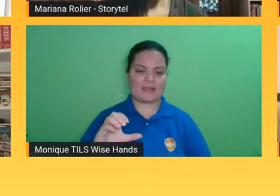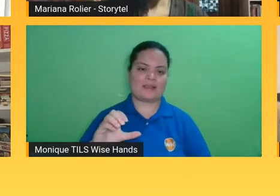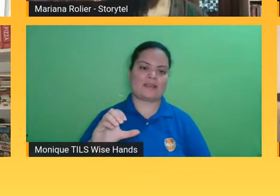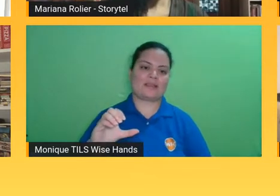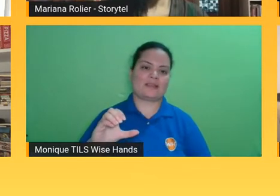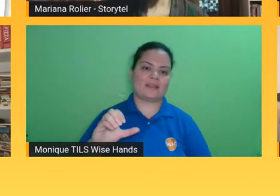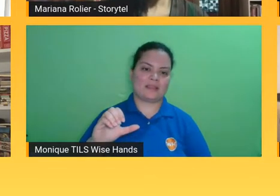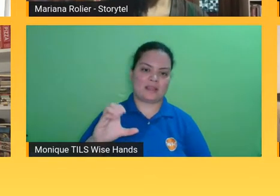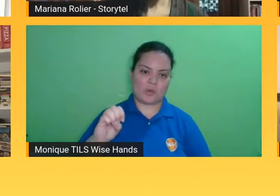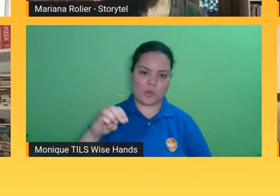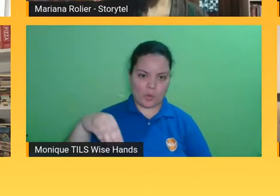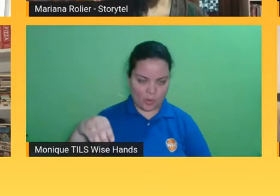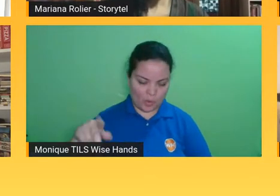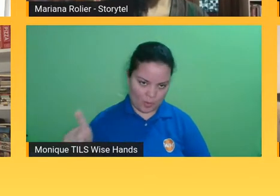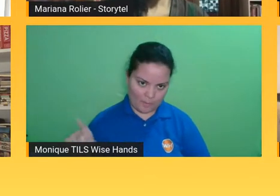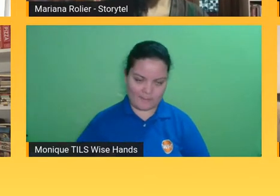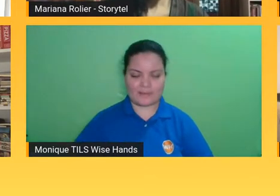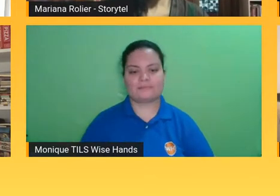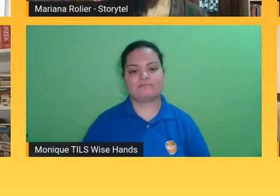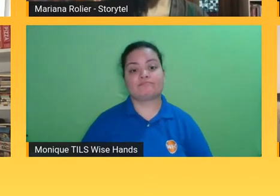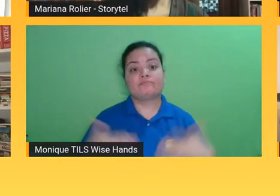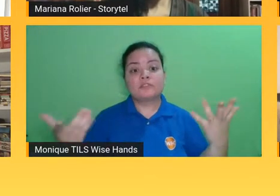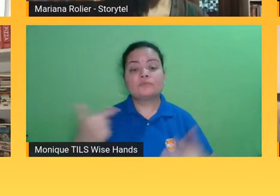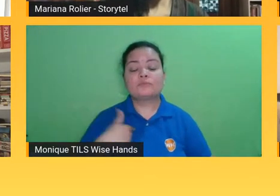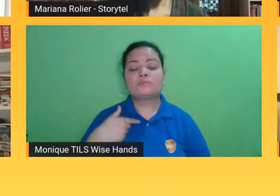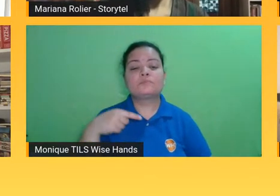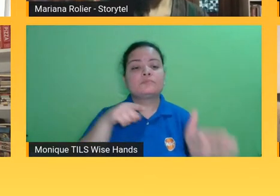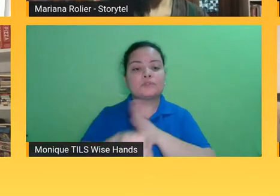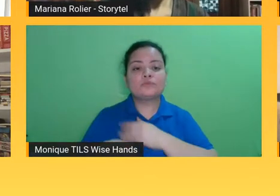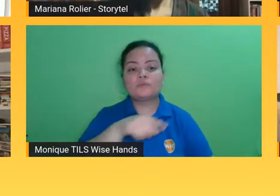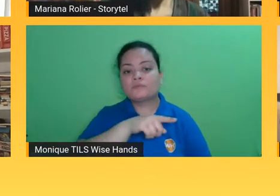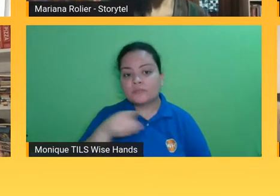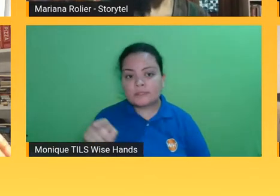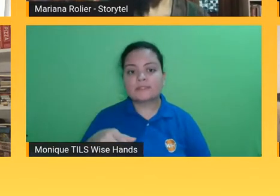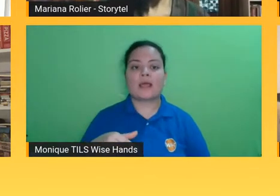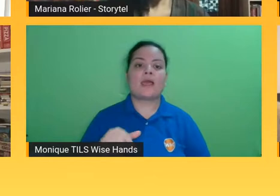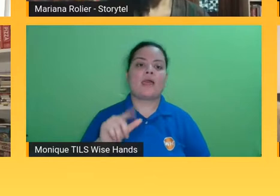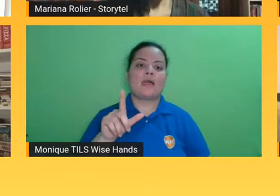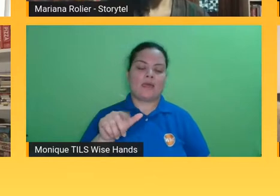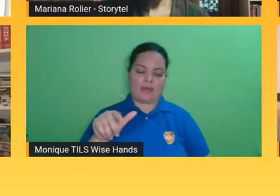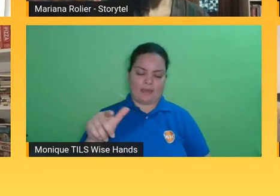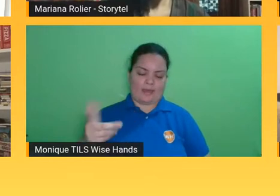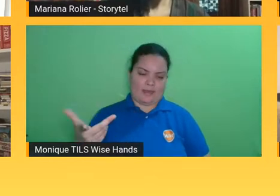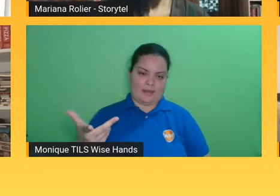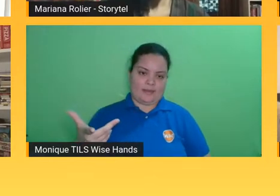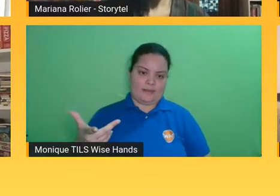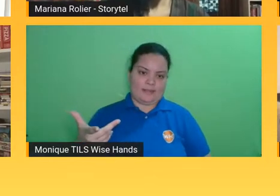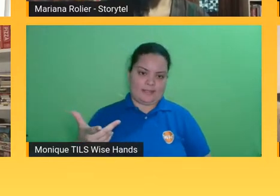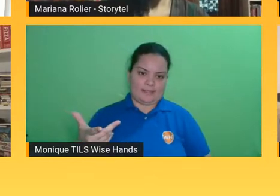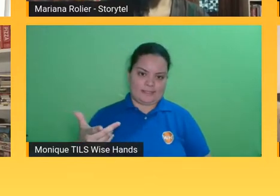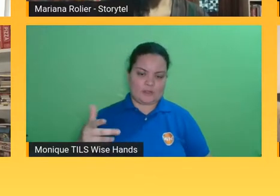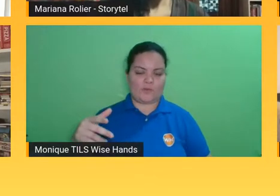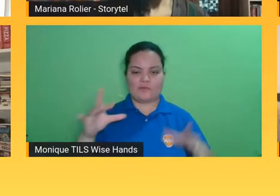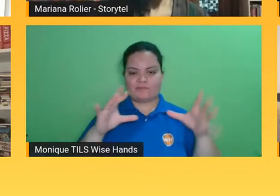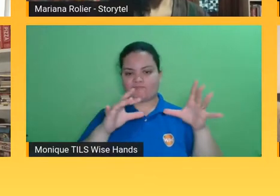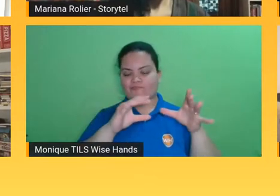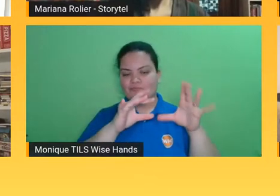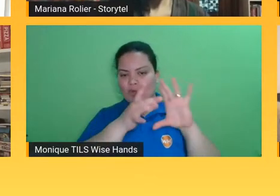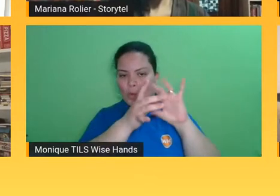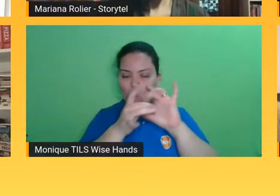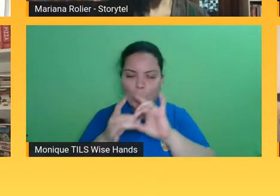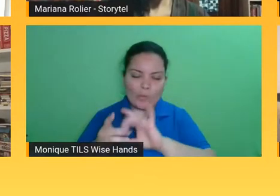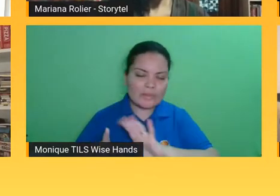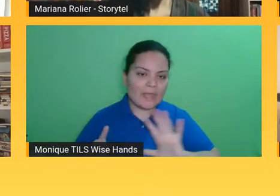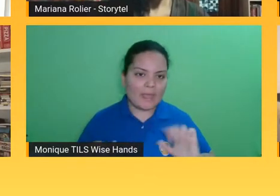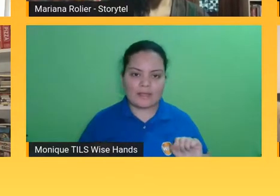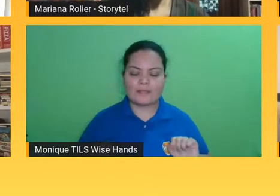se o profissional do livro hoje devido a esse novo cenário esse novo contexto de multiplataforma